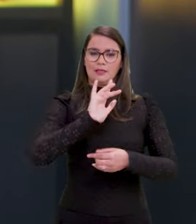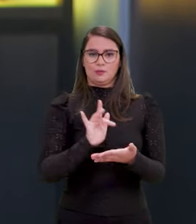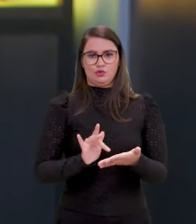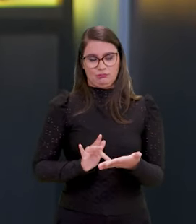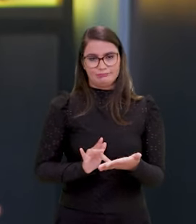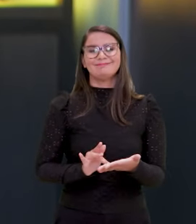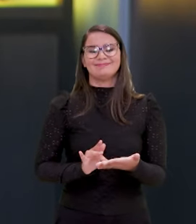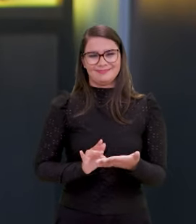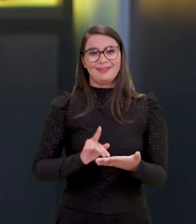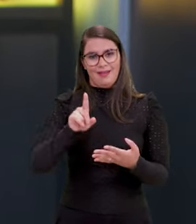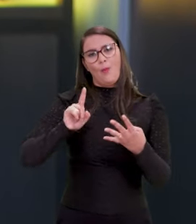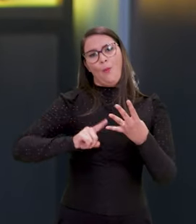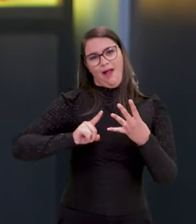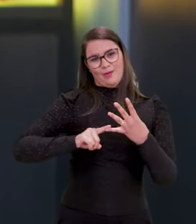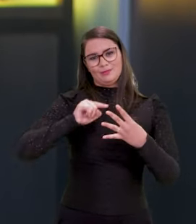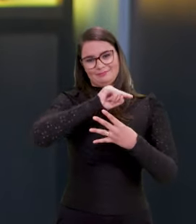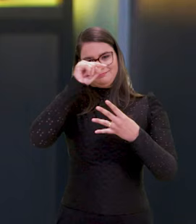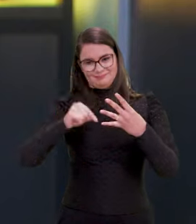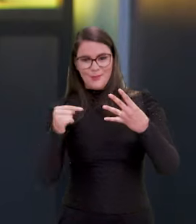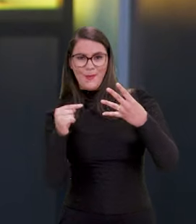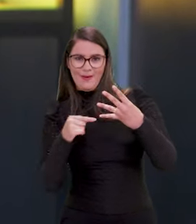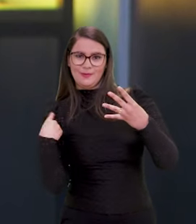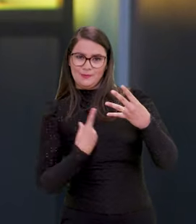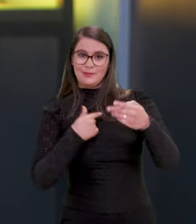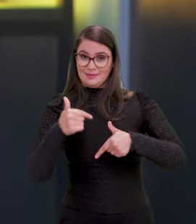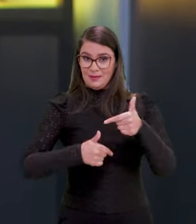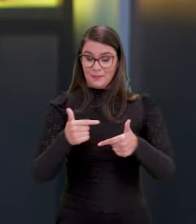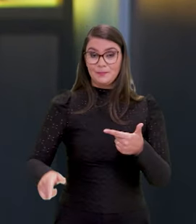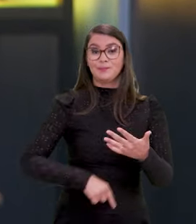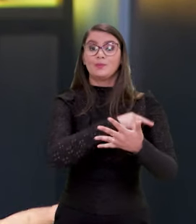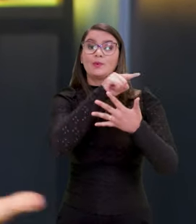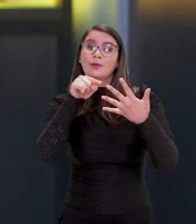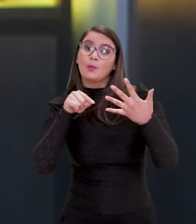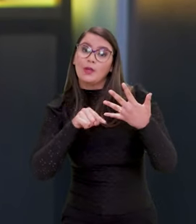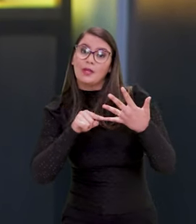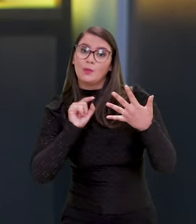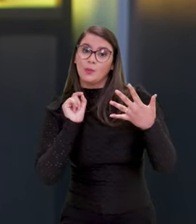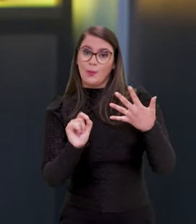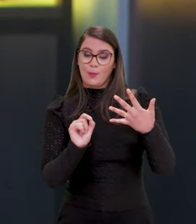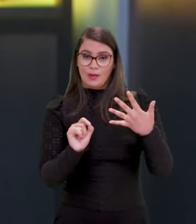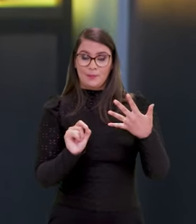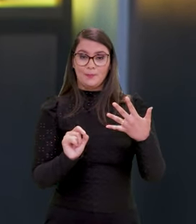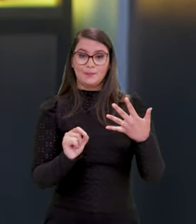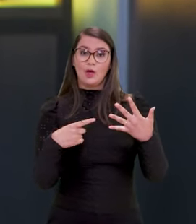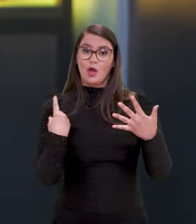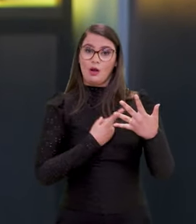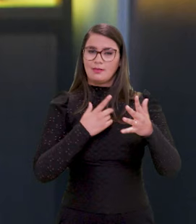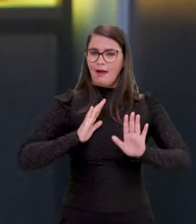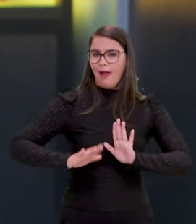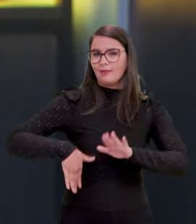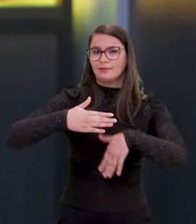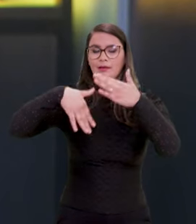digital. Então, essa é a quarta pilar que a gente trabalha. E o quinto e último pilar, na medida em que a gente